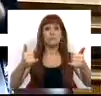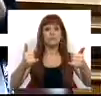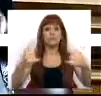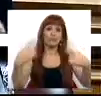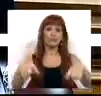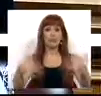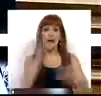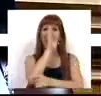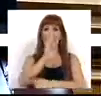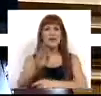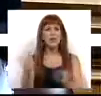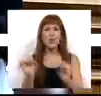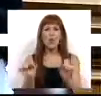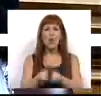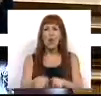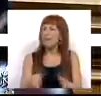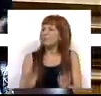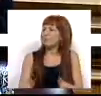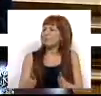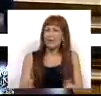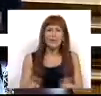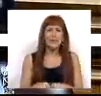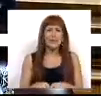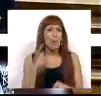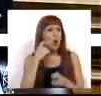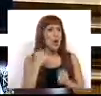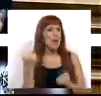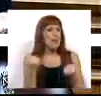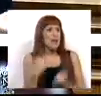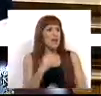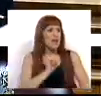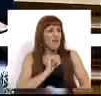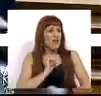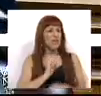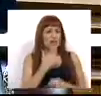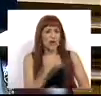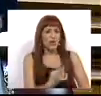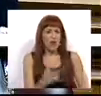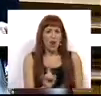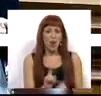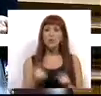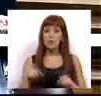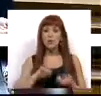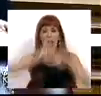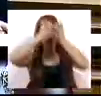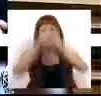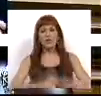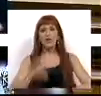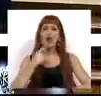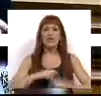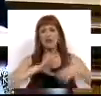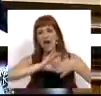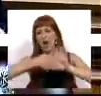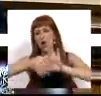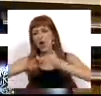havendo esse hábito, não haja uma necessidade da procura do transporte individual e, portanto, de transformar novamente a